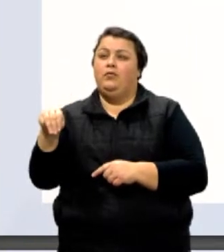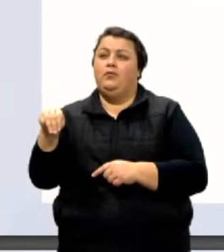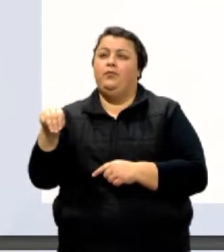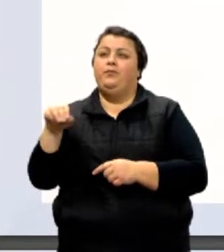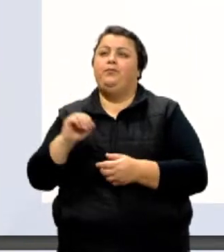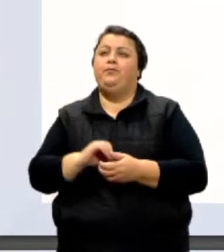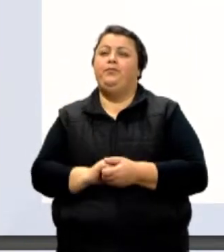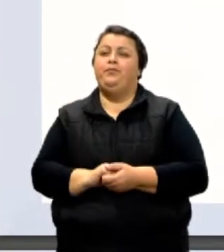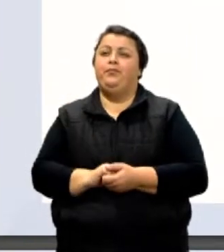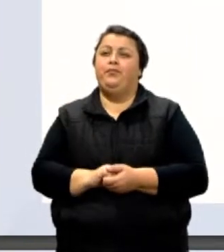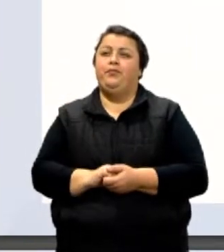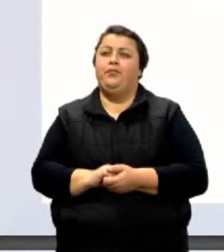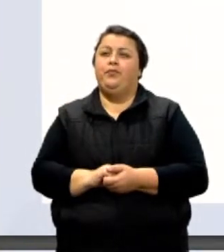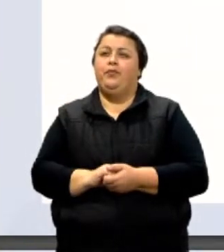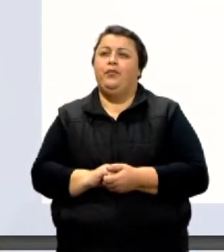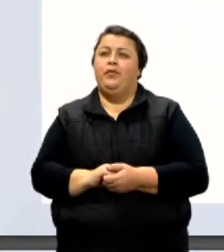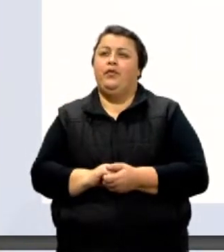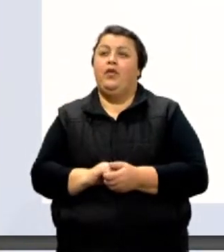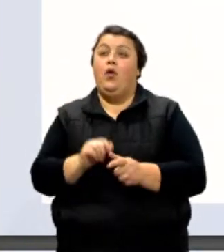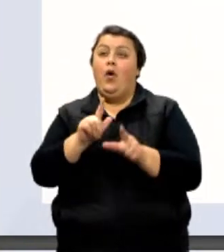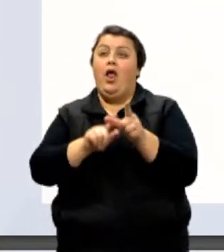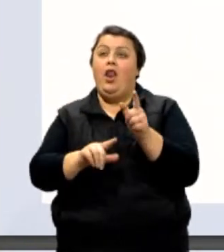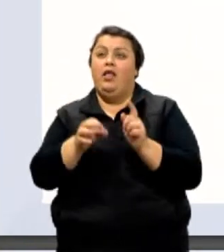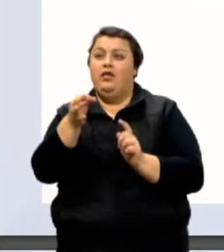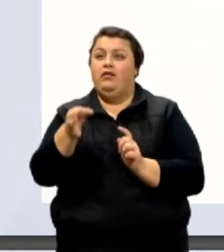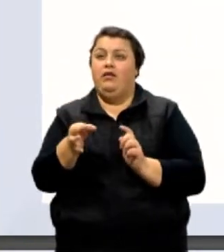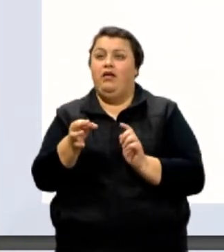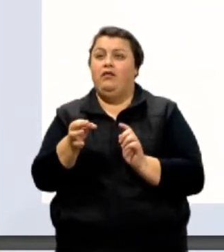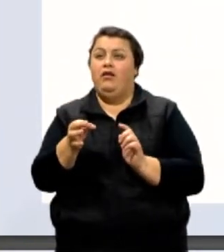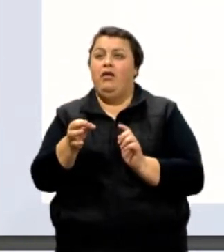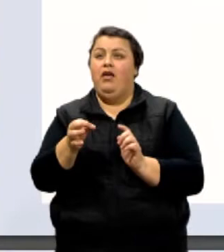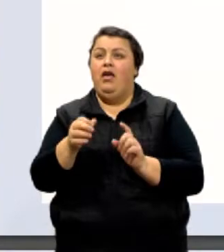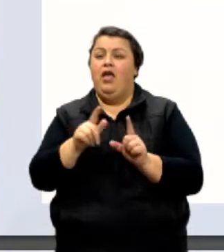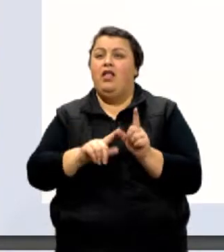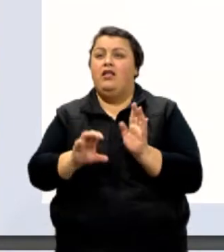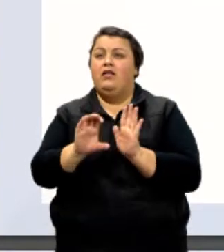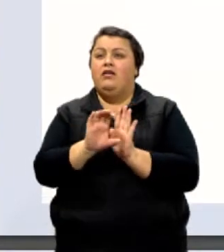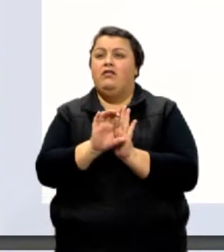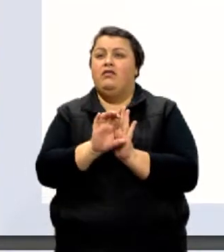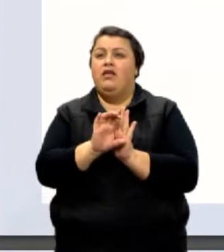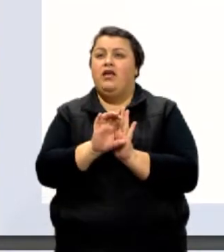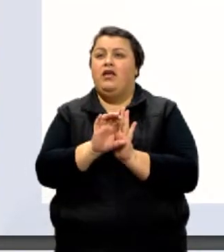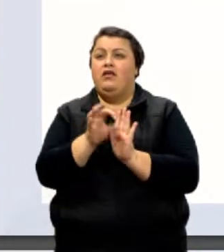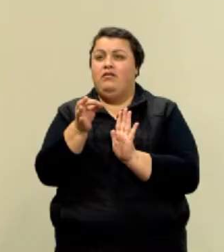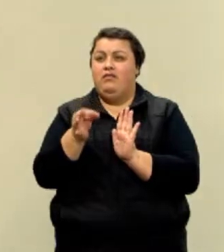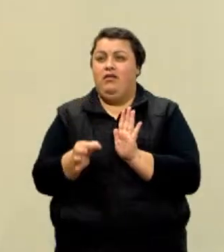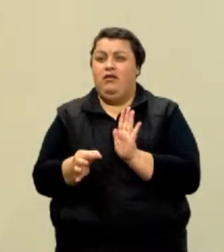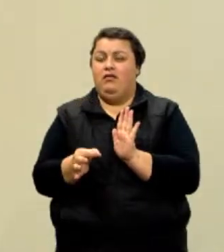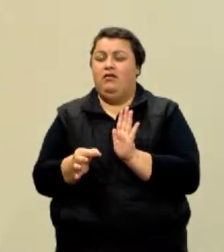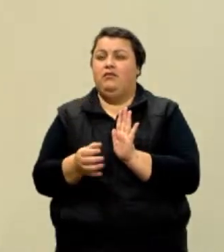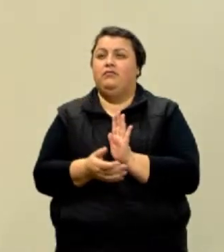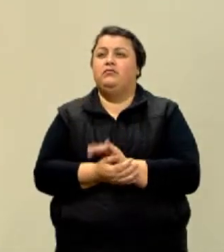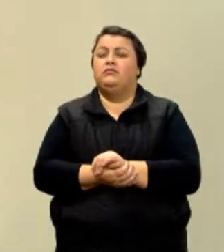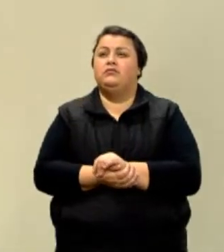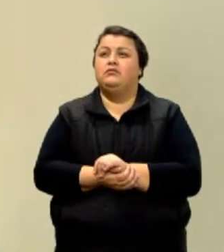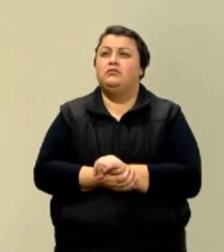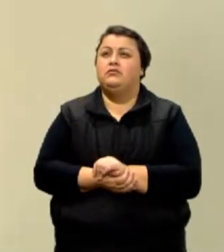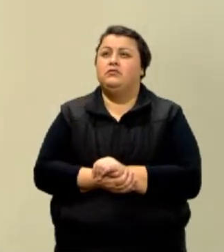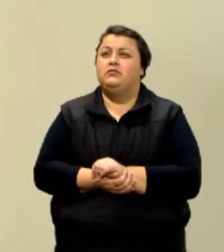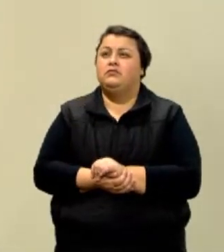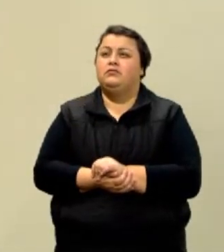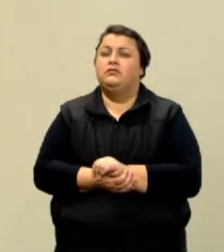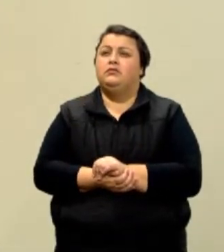menos quatro. Letra C de certinha. Tá bom? Então